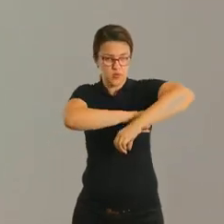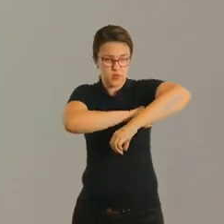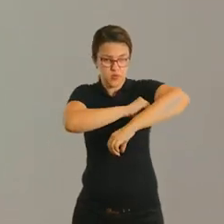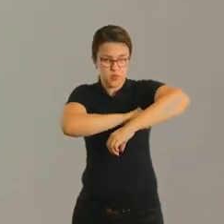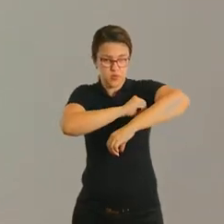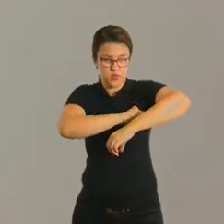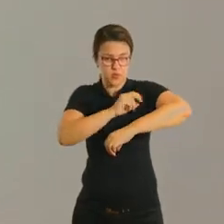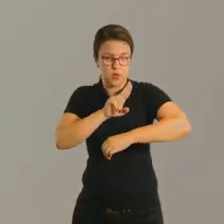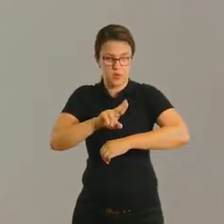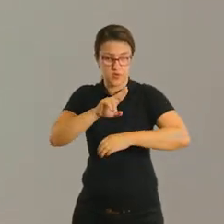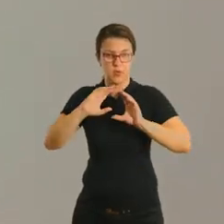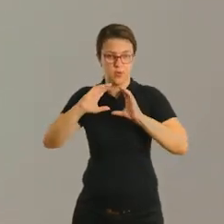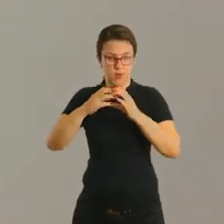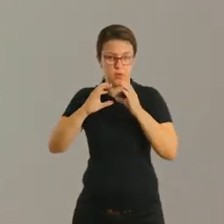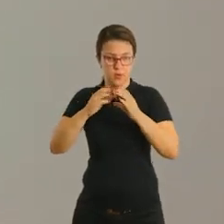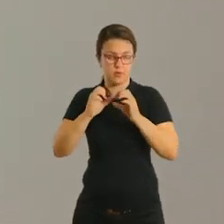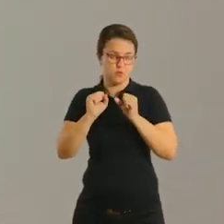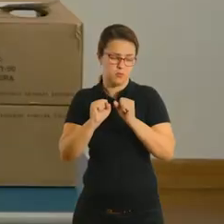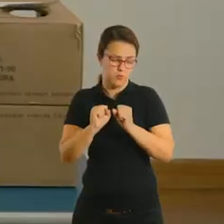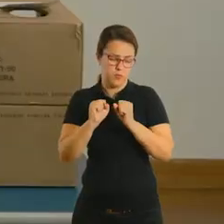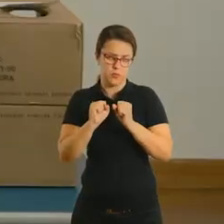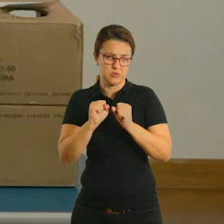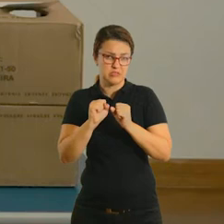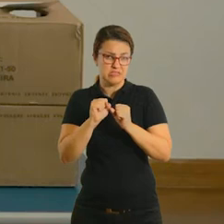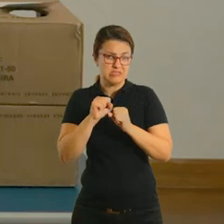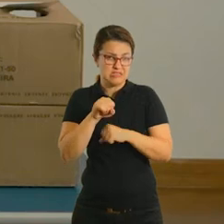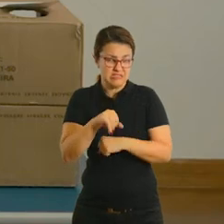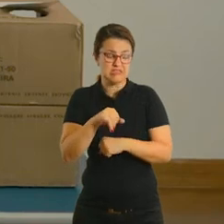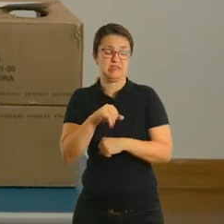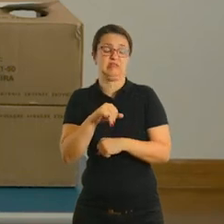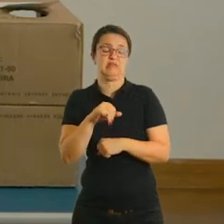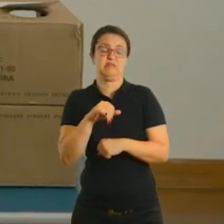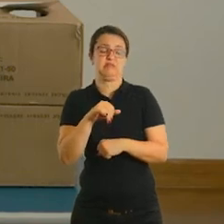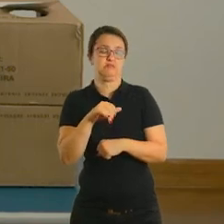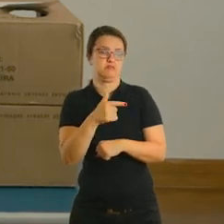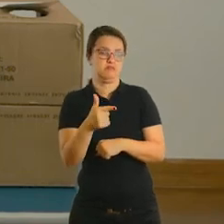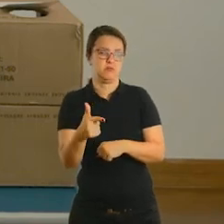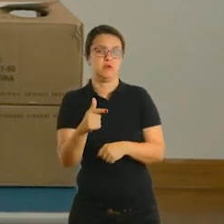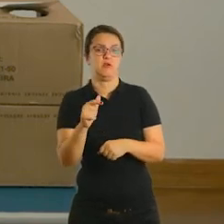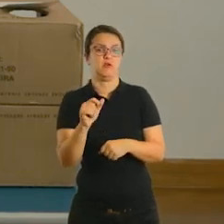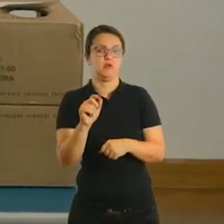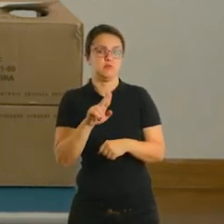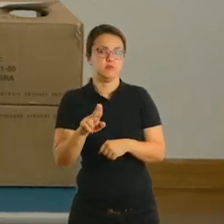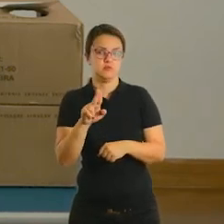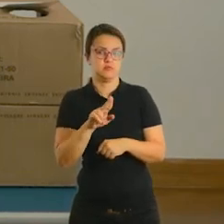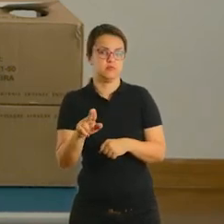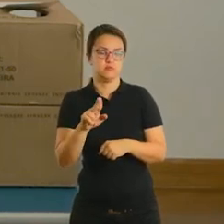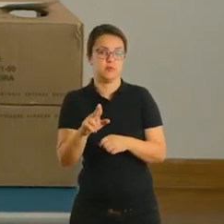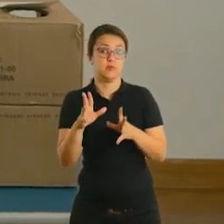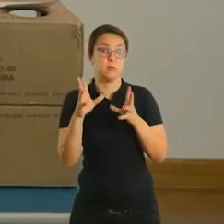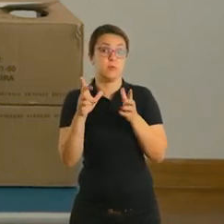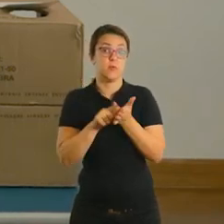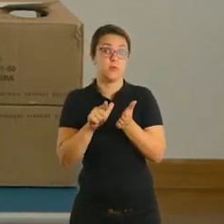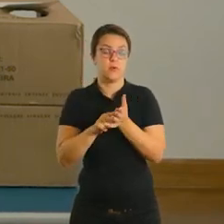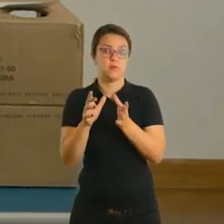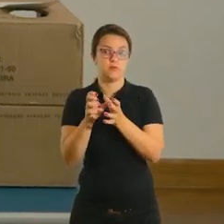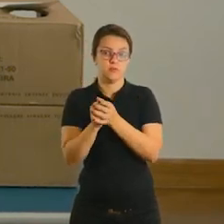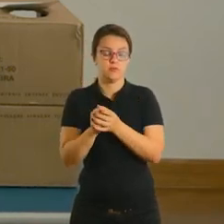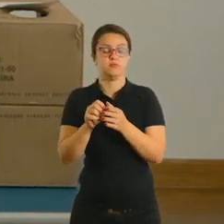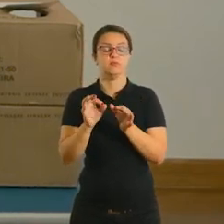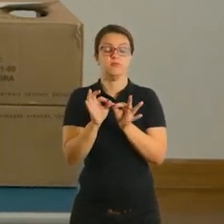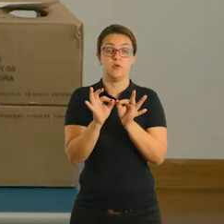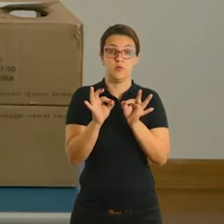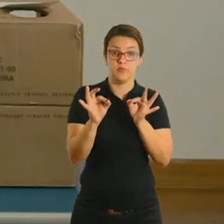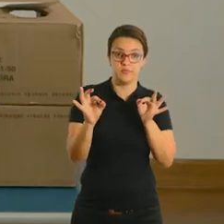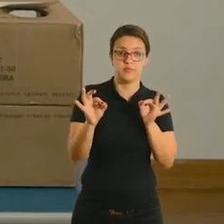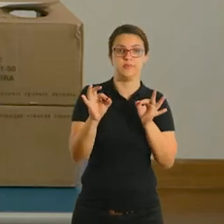fazer com papelzinho amassado mesmo. Então vocês vão precisar de um cordão, aqui eu usei uma lã, que é a que eu tinha em casa, e a mamãe